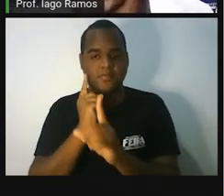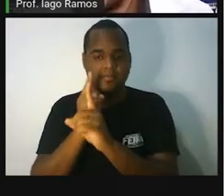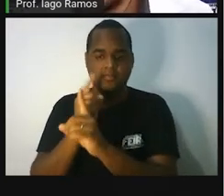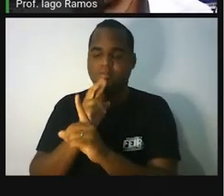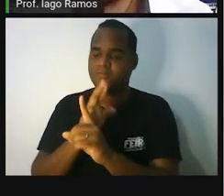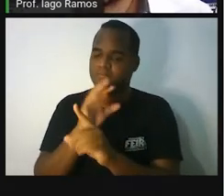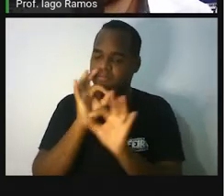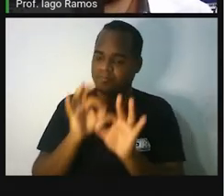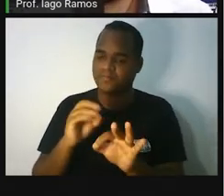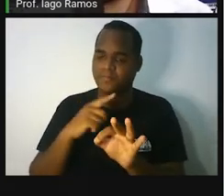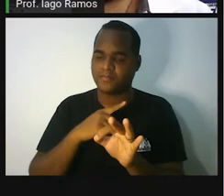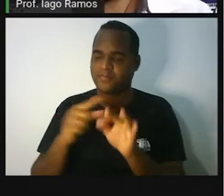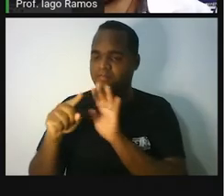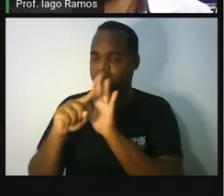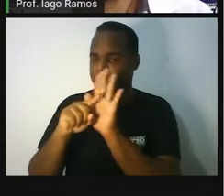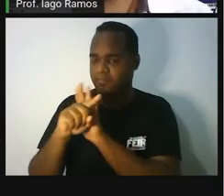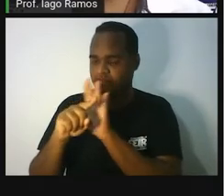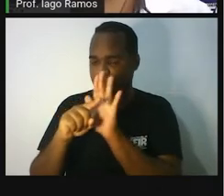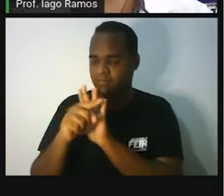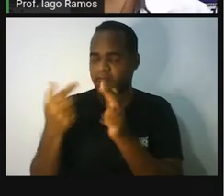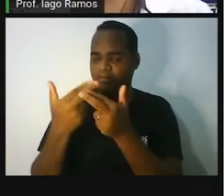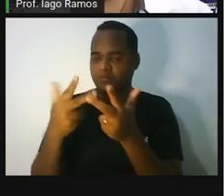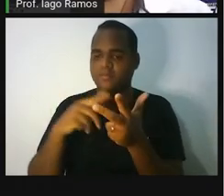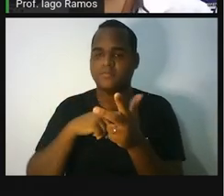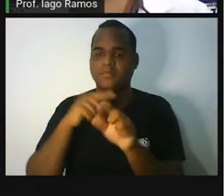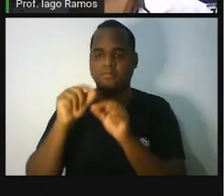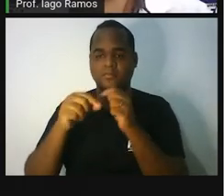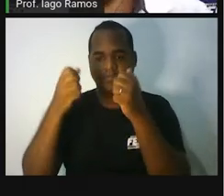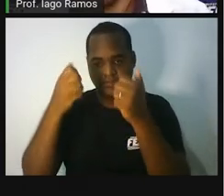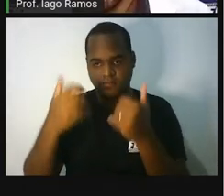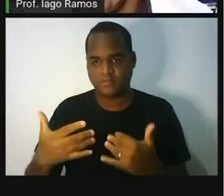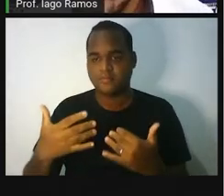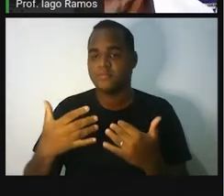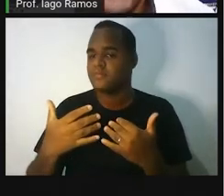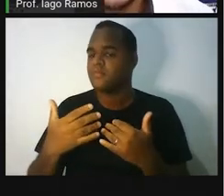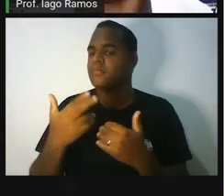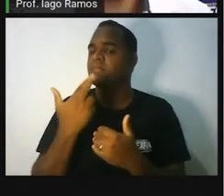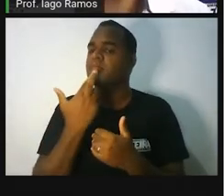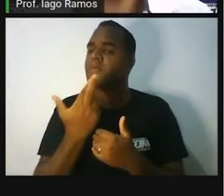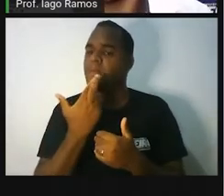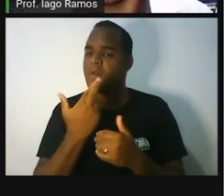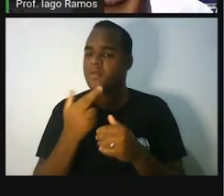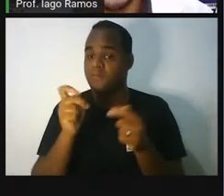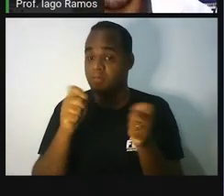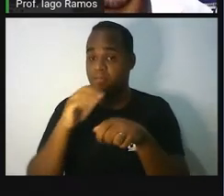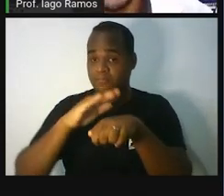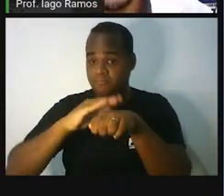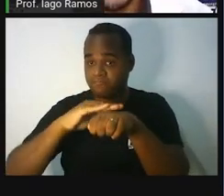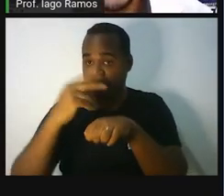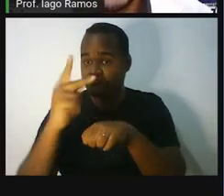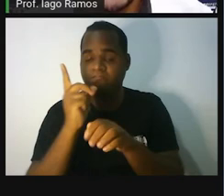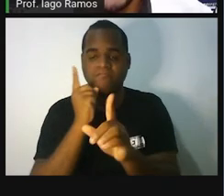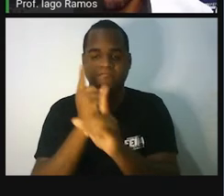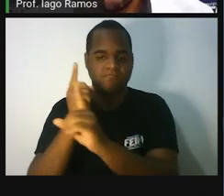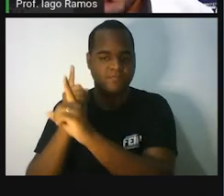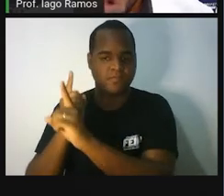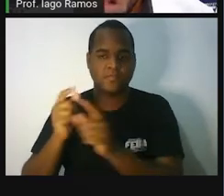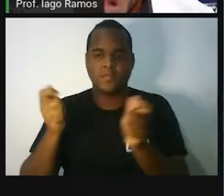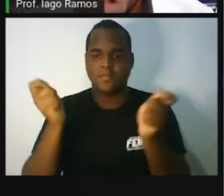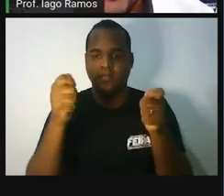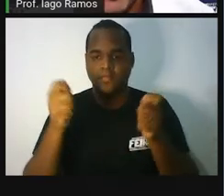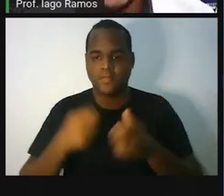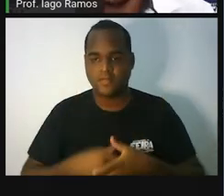resposta para a pergunta. Hum, tem perguntas. As respostas é você quem vai encontrar. Então, vamos clicar aqui.